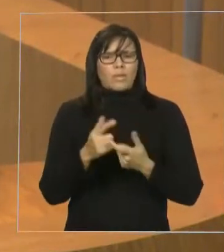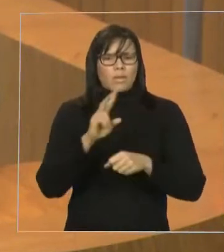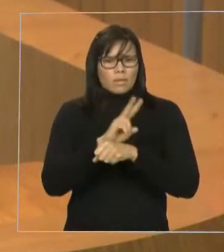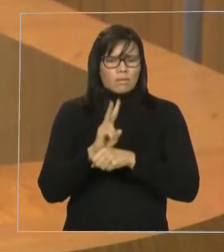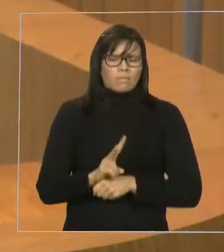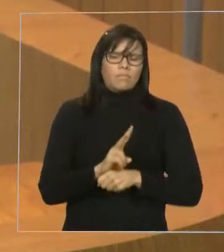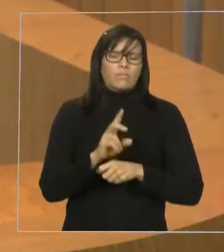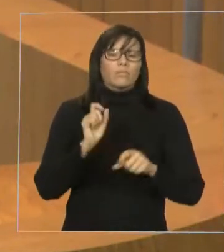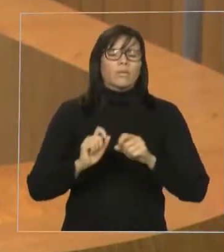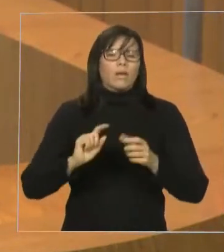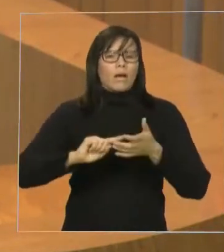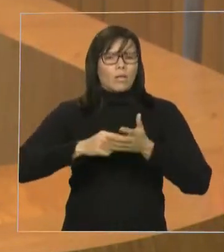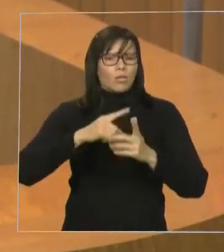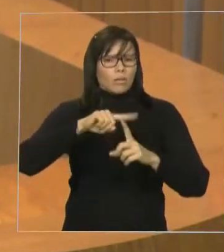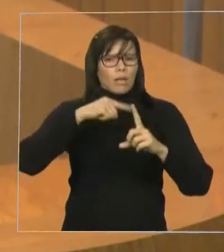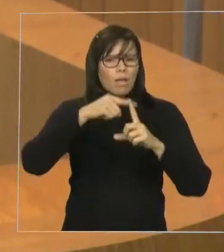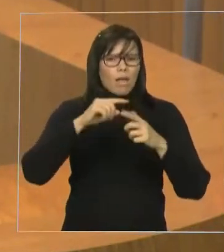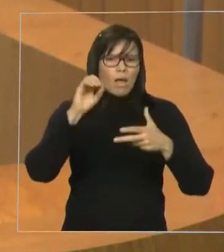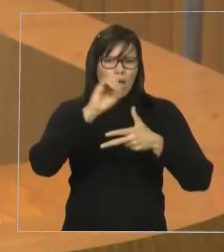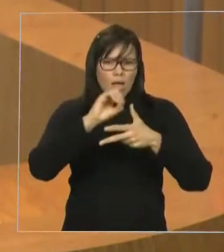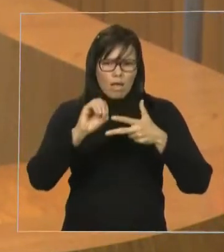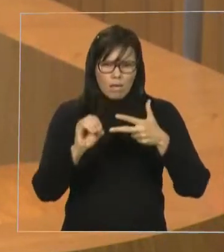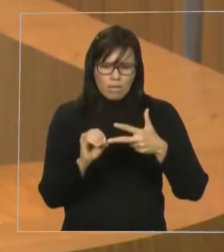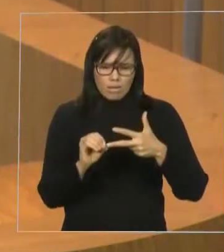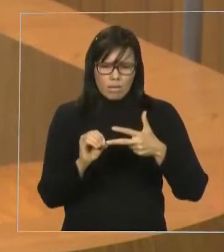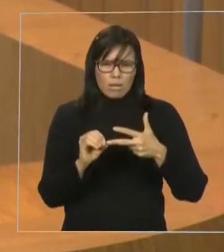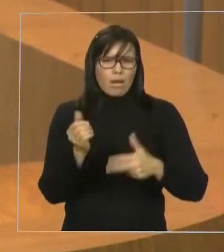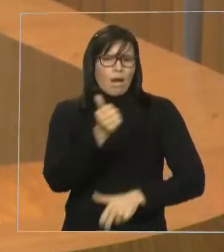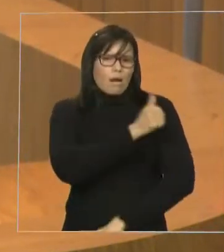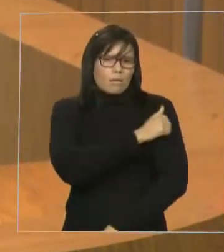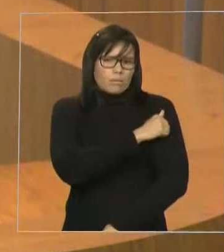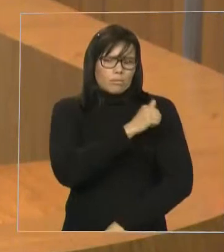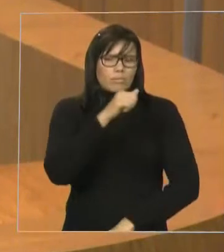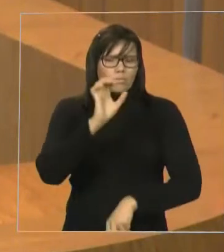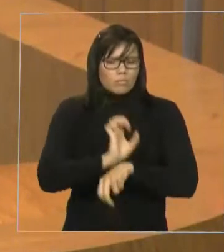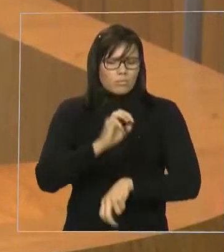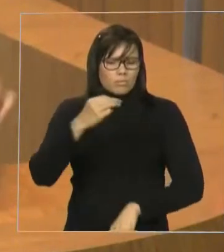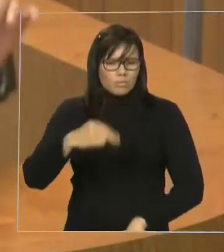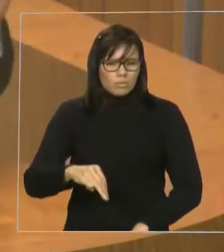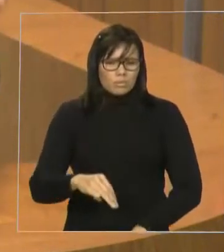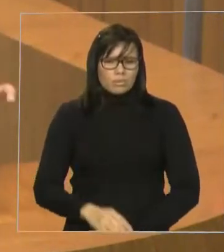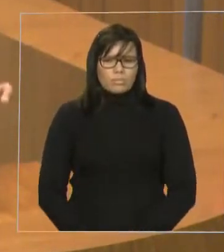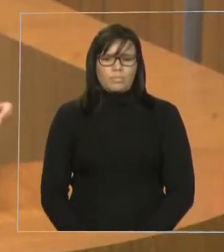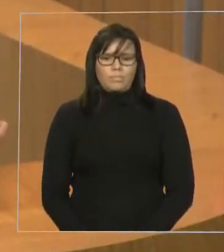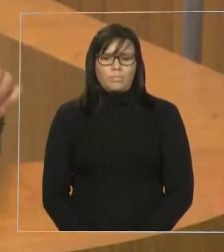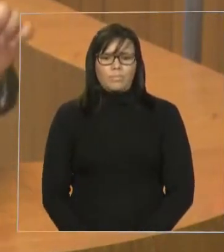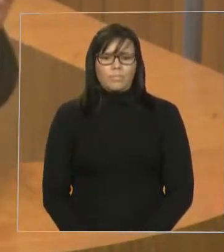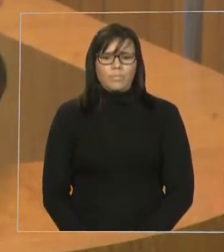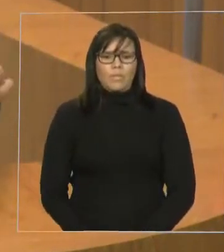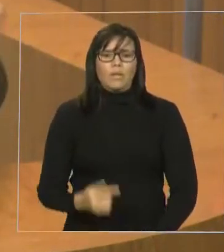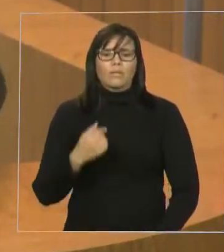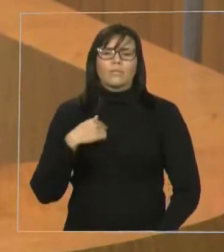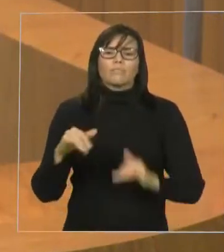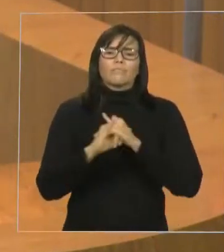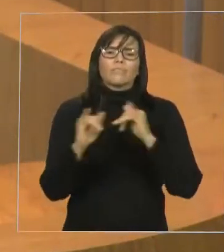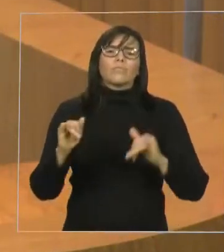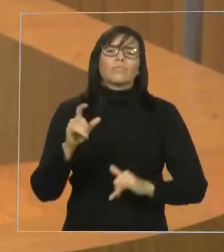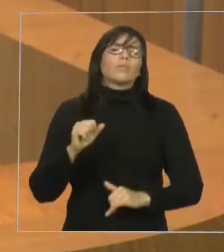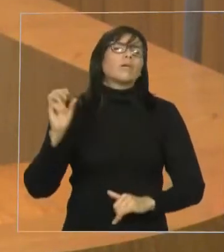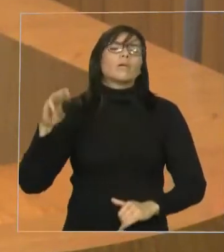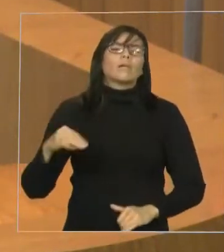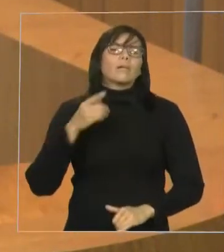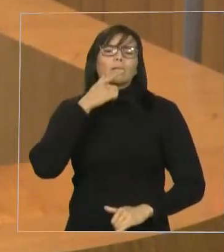bonificação, uma frente parlamentar na Assembleia Legislativa do Estado do Maranhão e quem ganha é o estudante